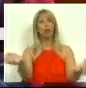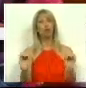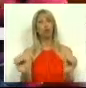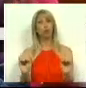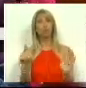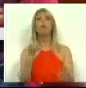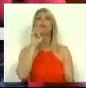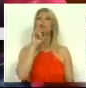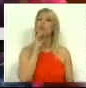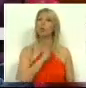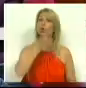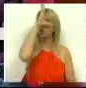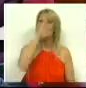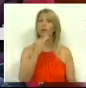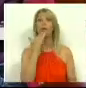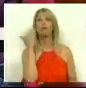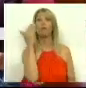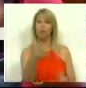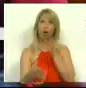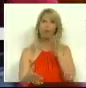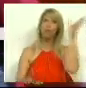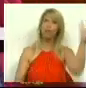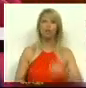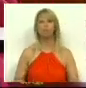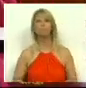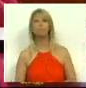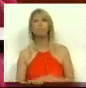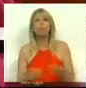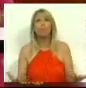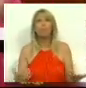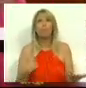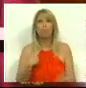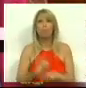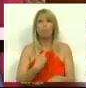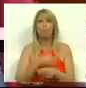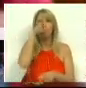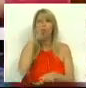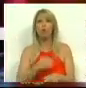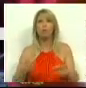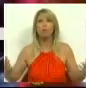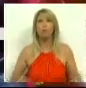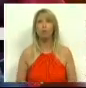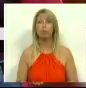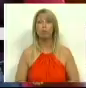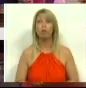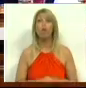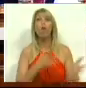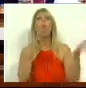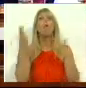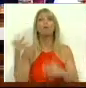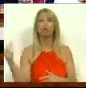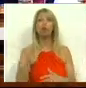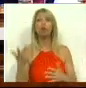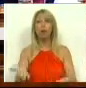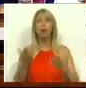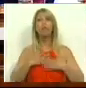mas provavelmente os Srs. Ministros farão o favor de transmitir. Ficámos sem saber na mesma o que é que a troika, ou onde é que a troika nos vai